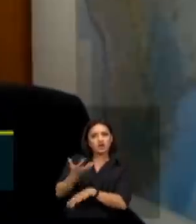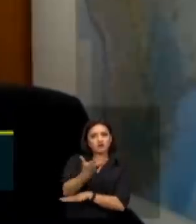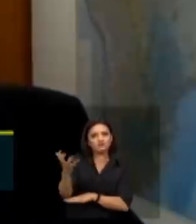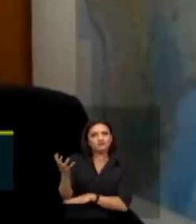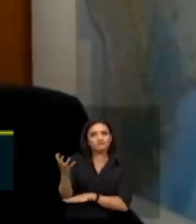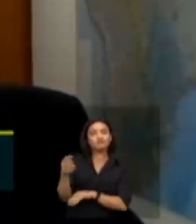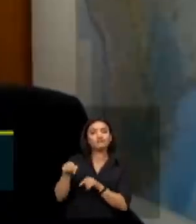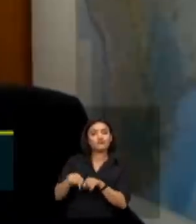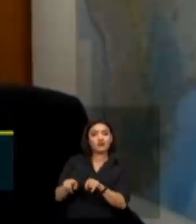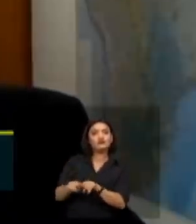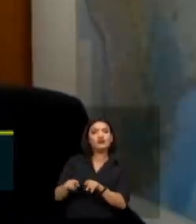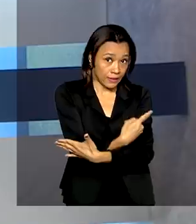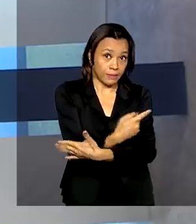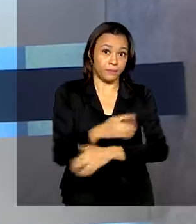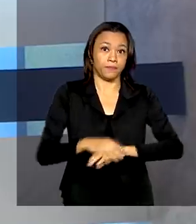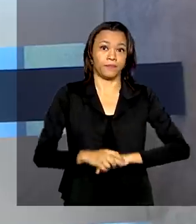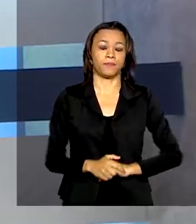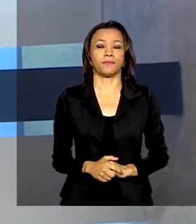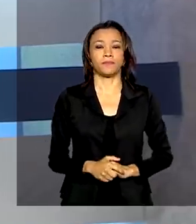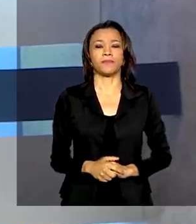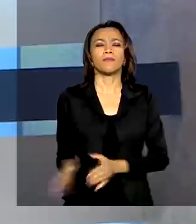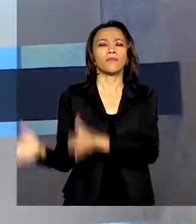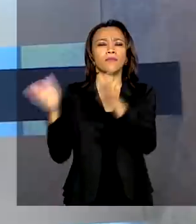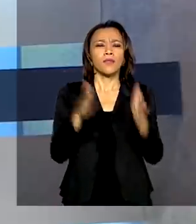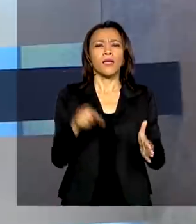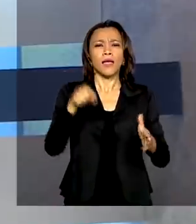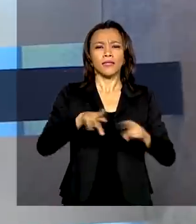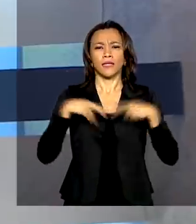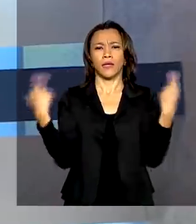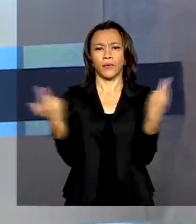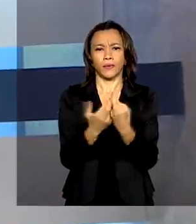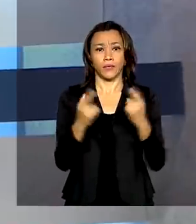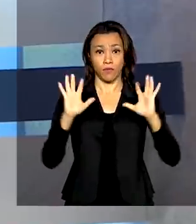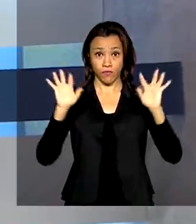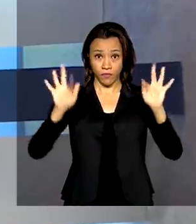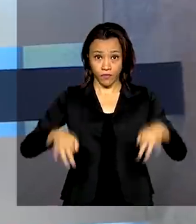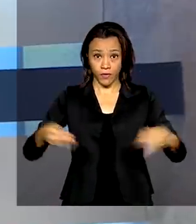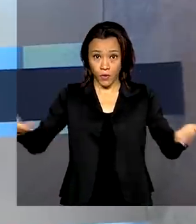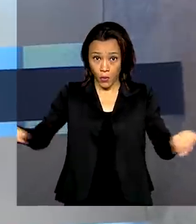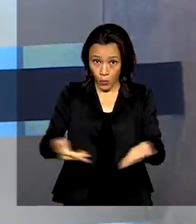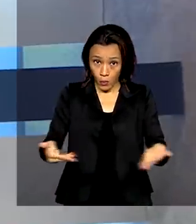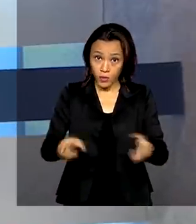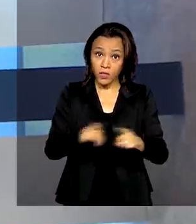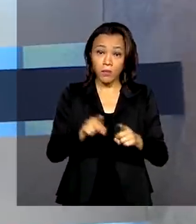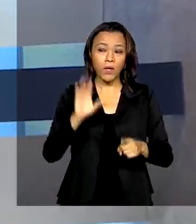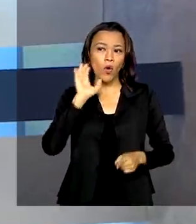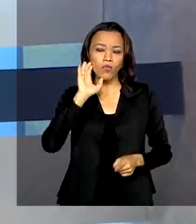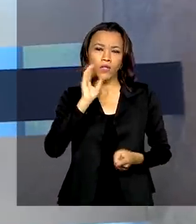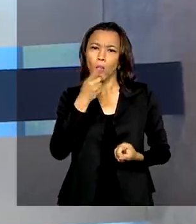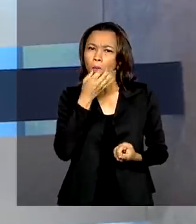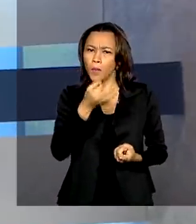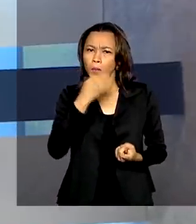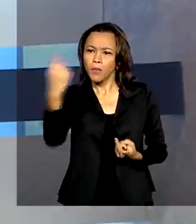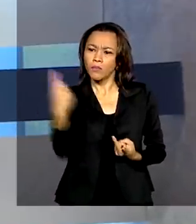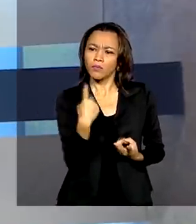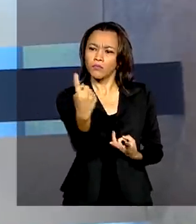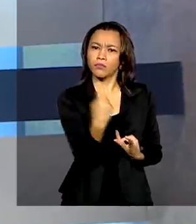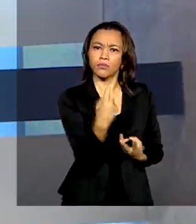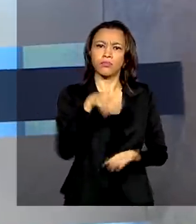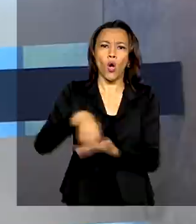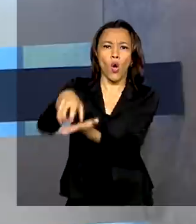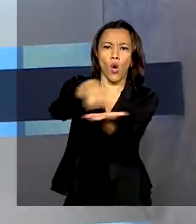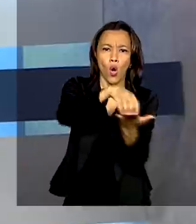faceta do crime organizado. A audiência pública termina hoje. Também estão sendo ouvidas autoridades e órgãos públicos,